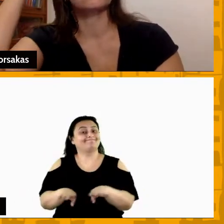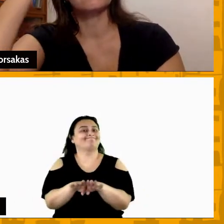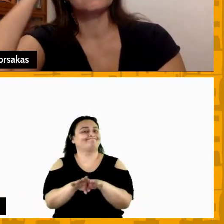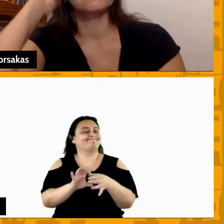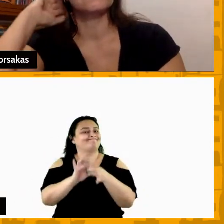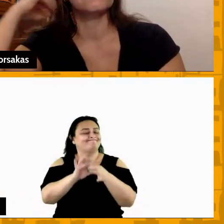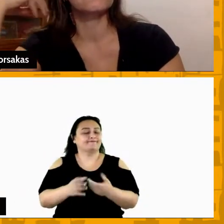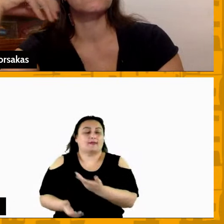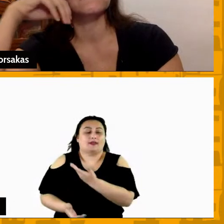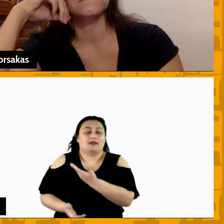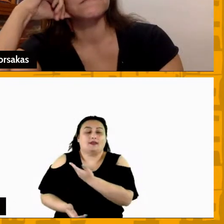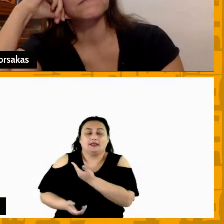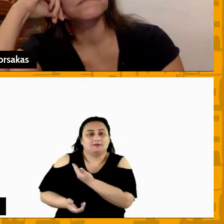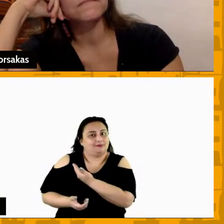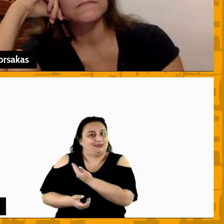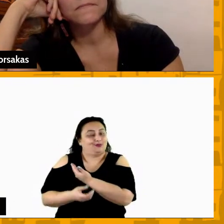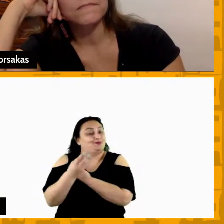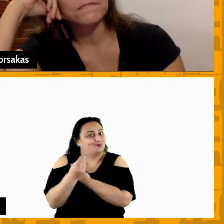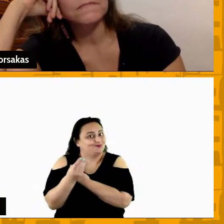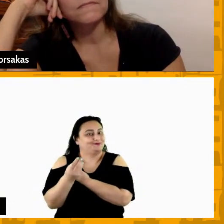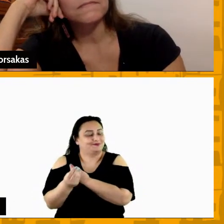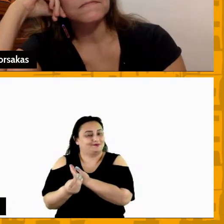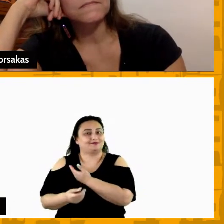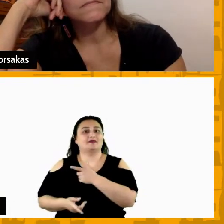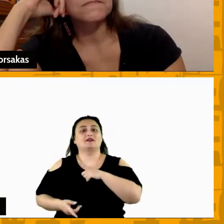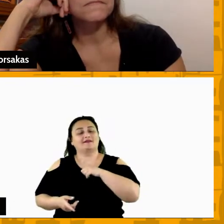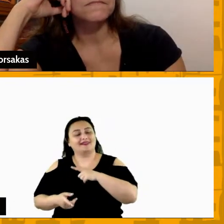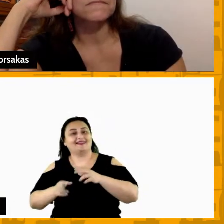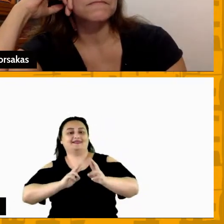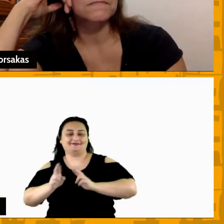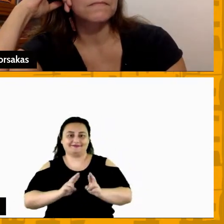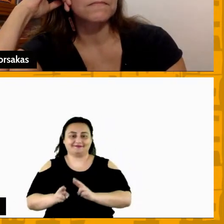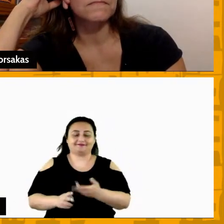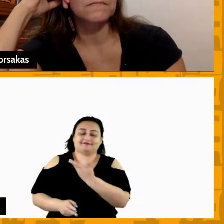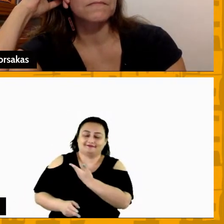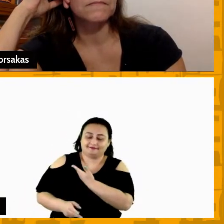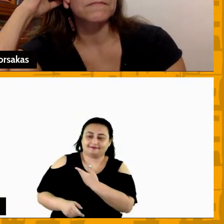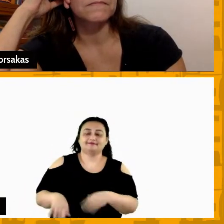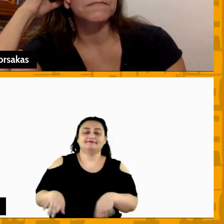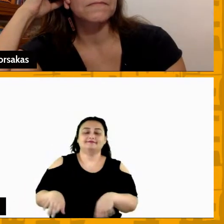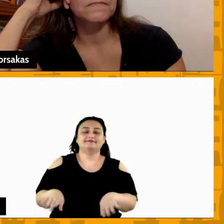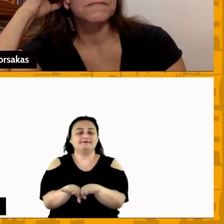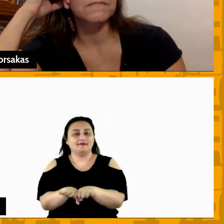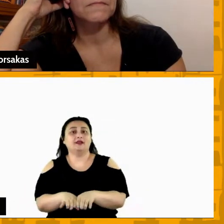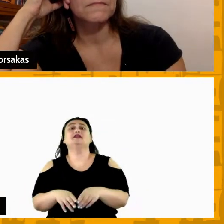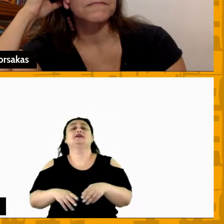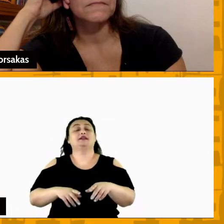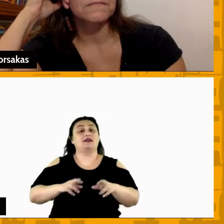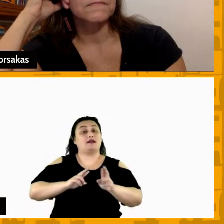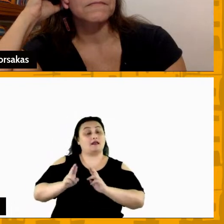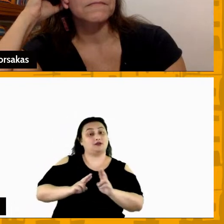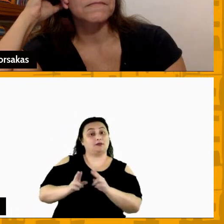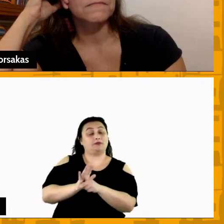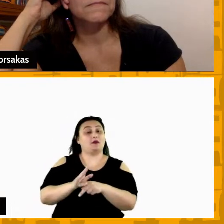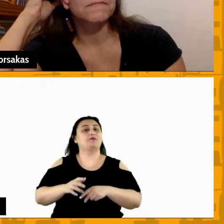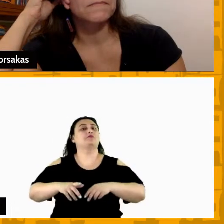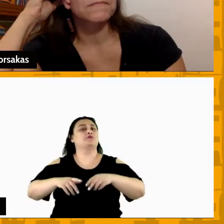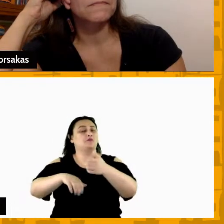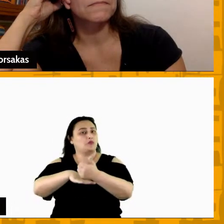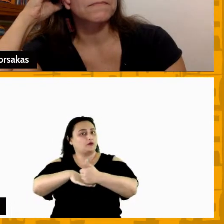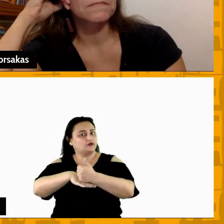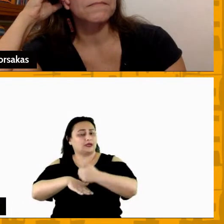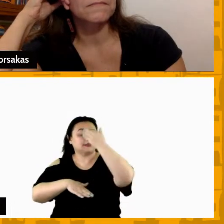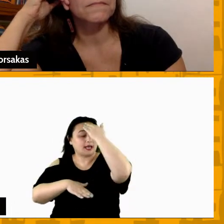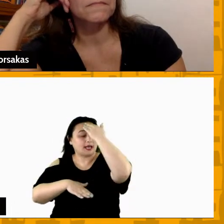então assim também então tem a relação de amizade ao mesmo tempo profissional sabendo respeitar a área de cada um